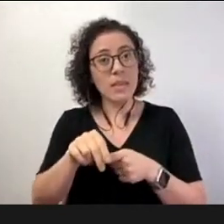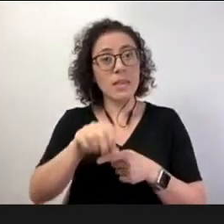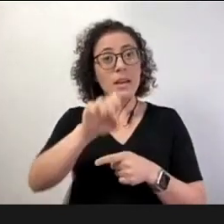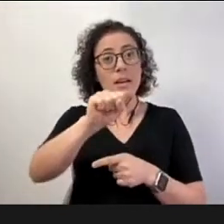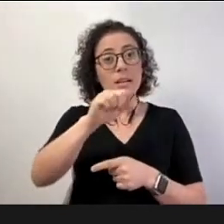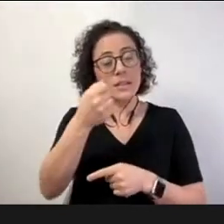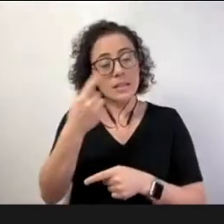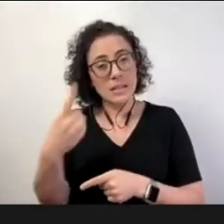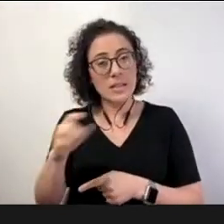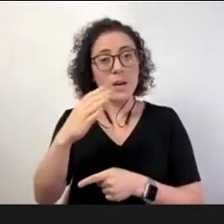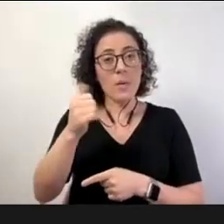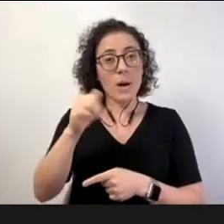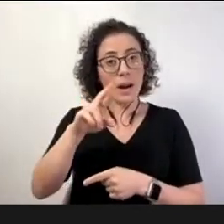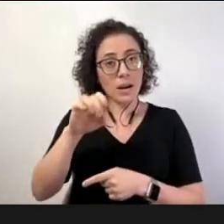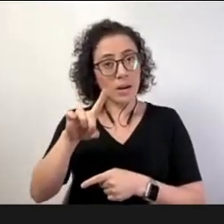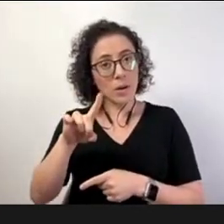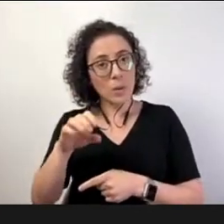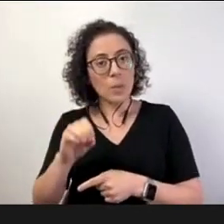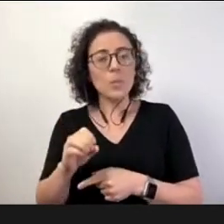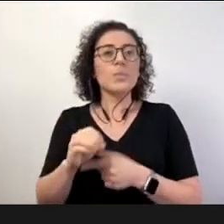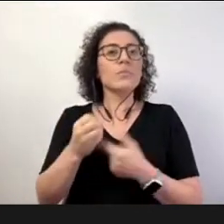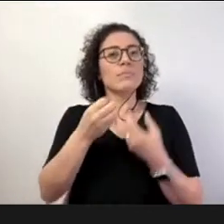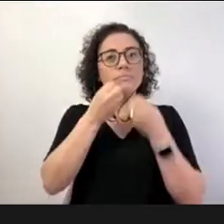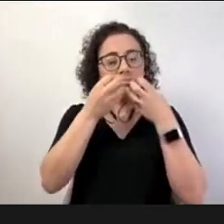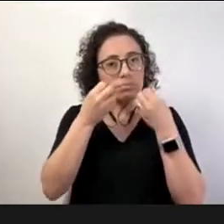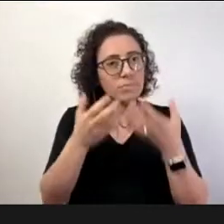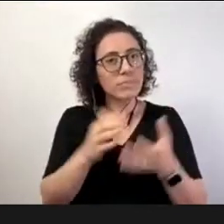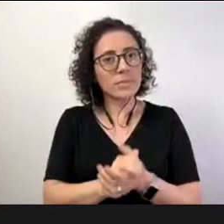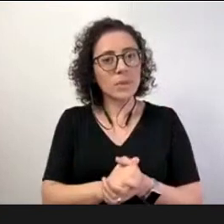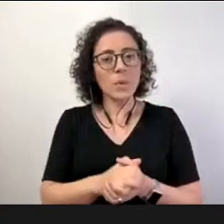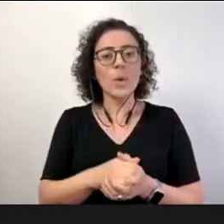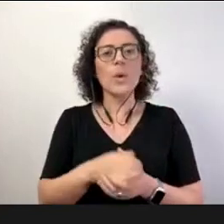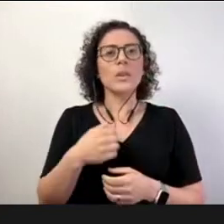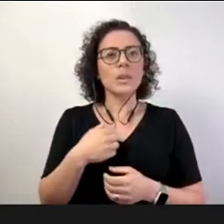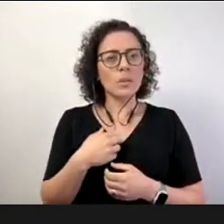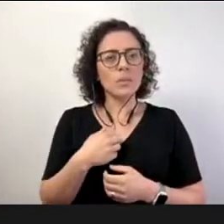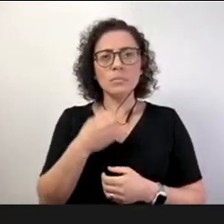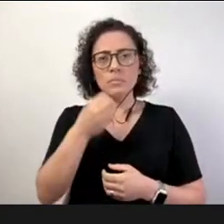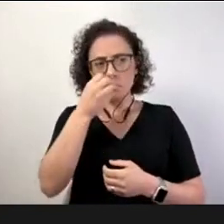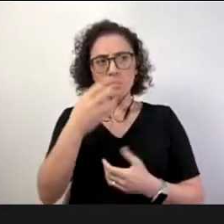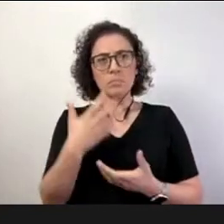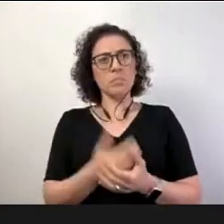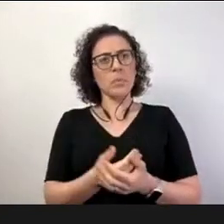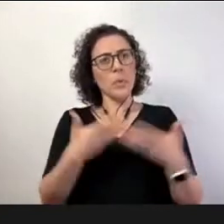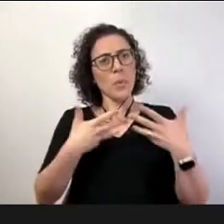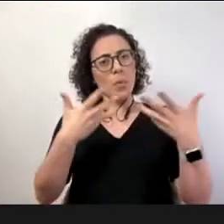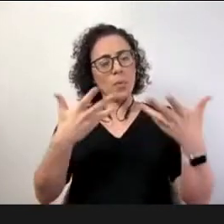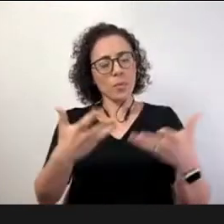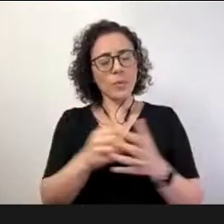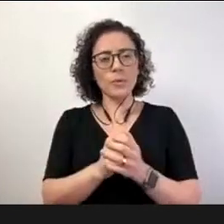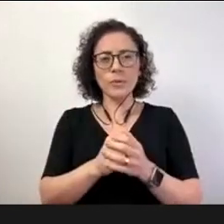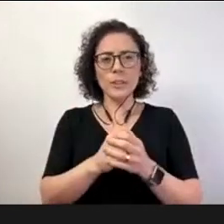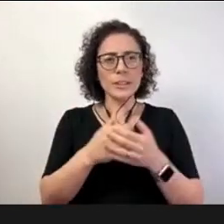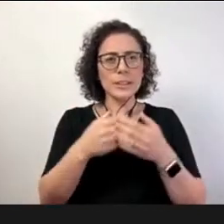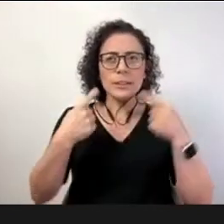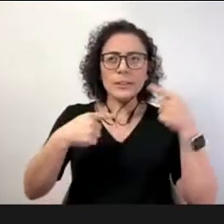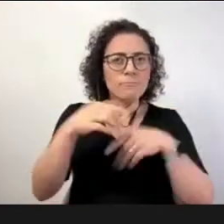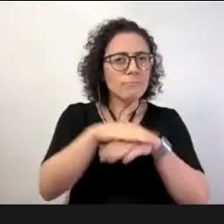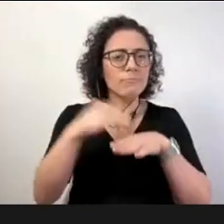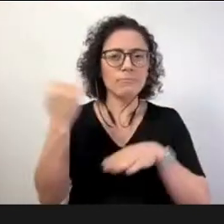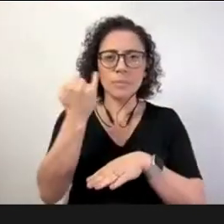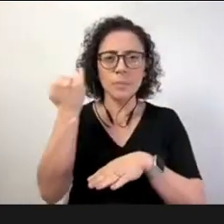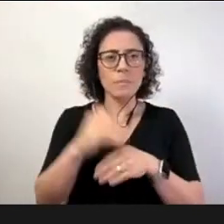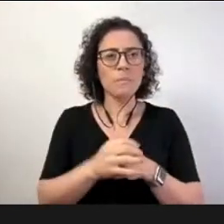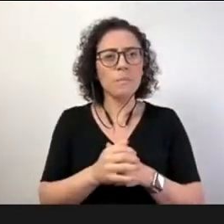dá tempo, não é? O Brunfenbrenner, um grande psicólogo, falava que para nós